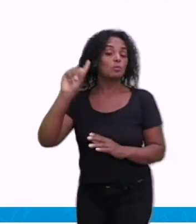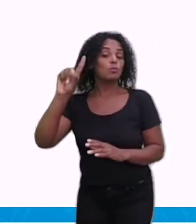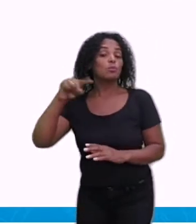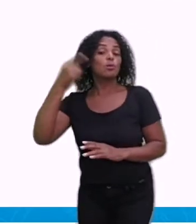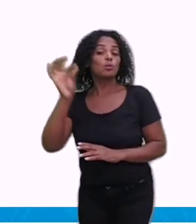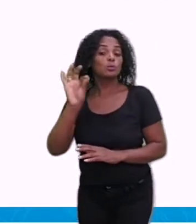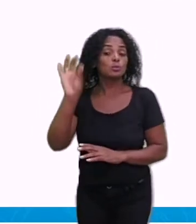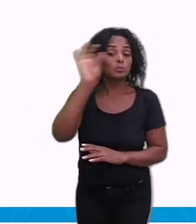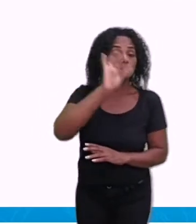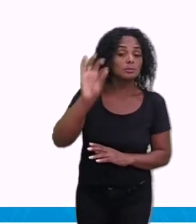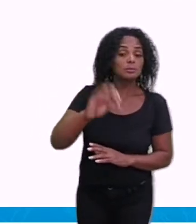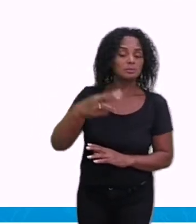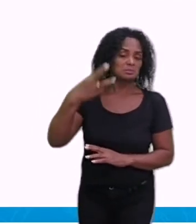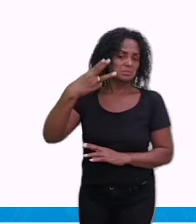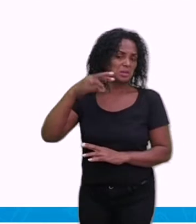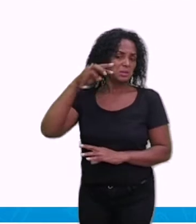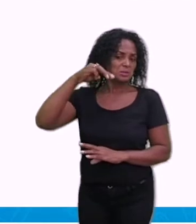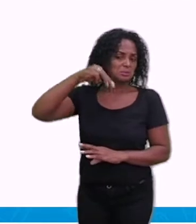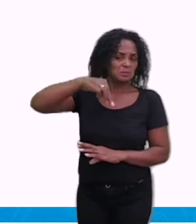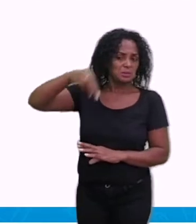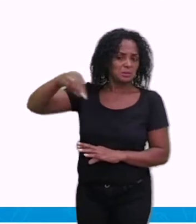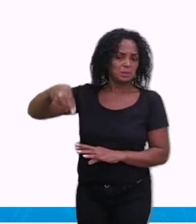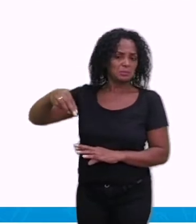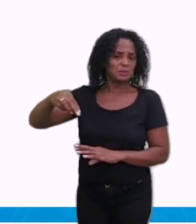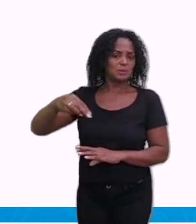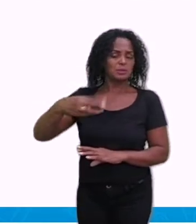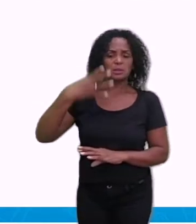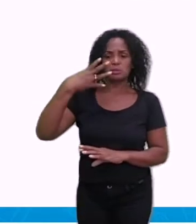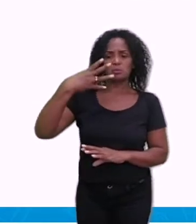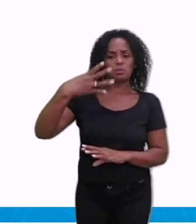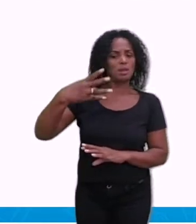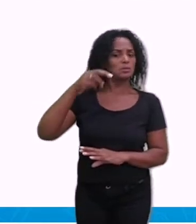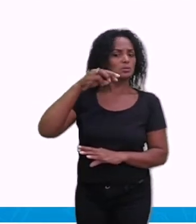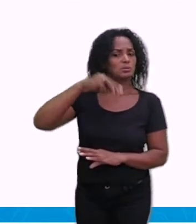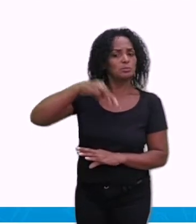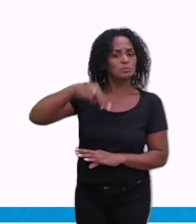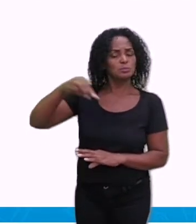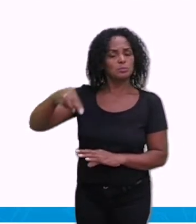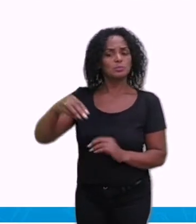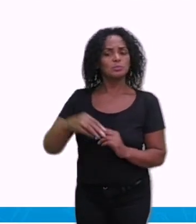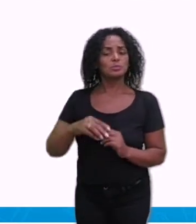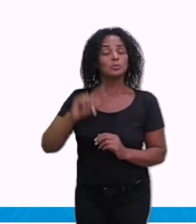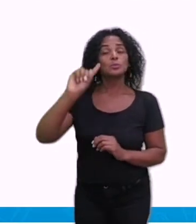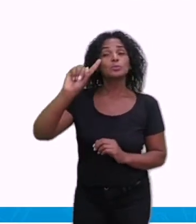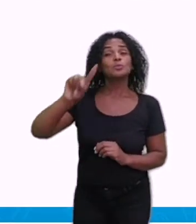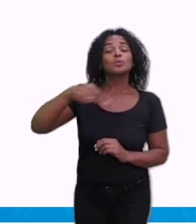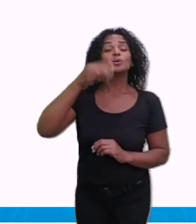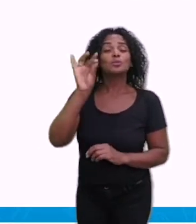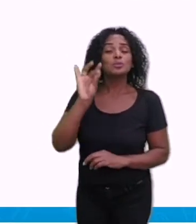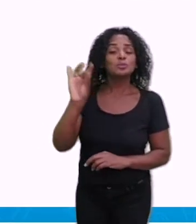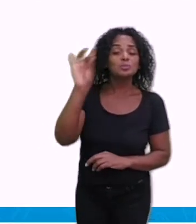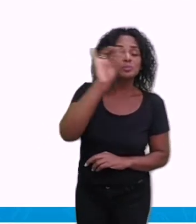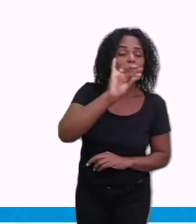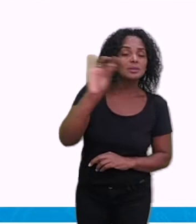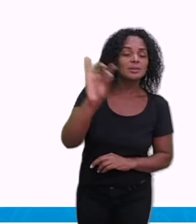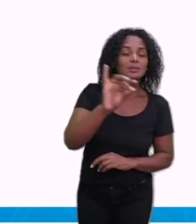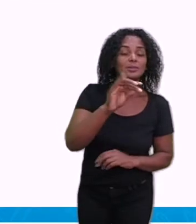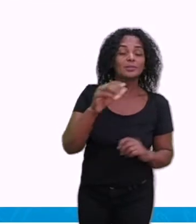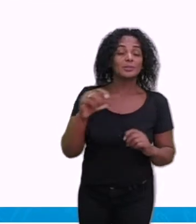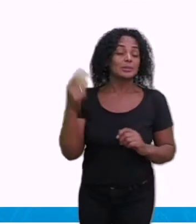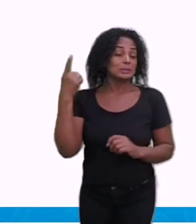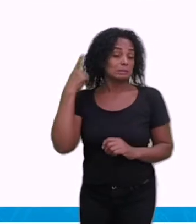4 milímetros. O outro pernilongo é aquele que fica zumbindo no ouvido da gente de noite.